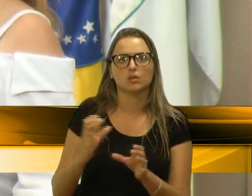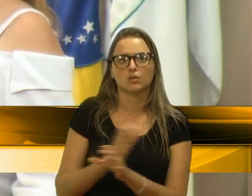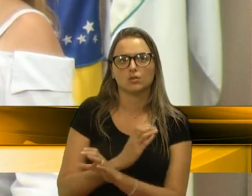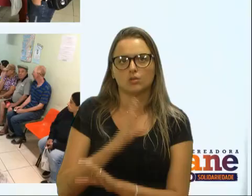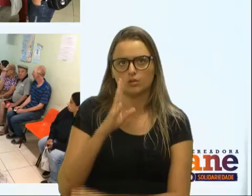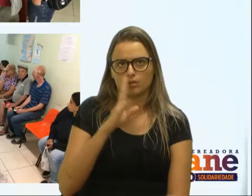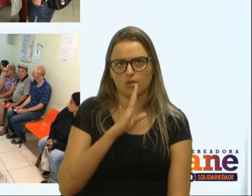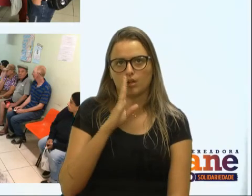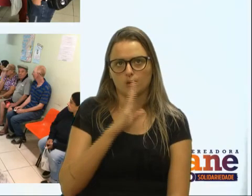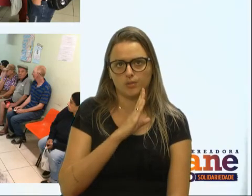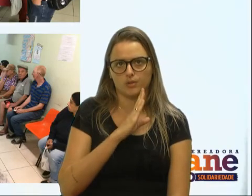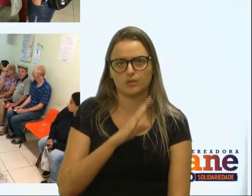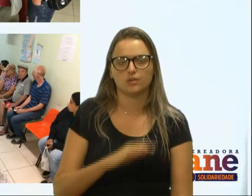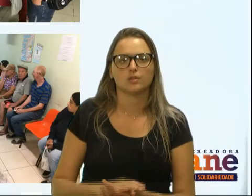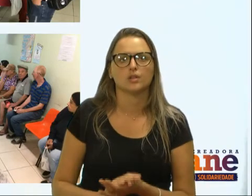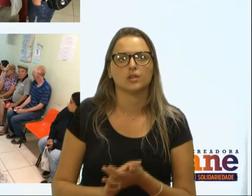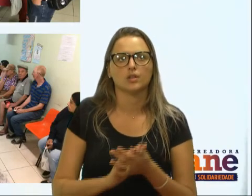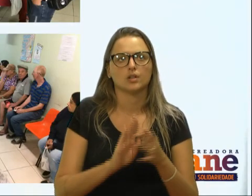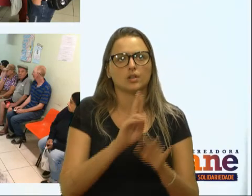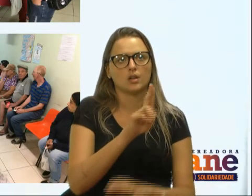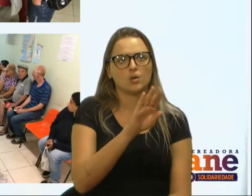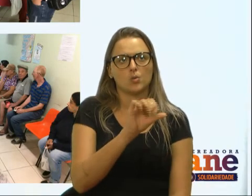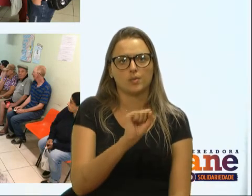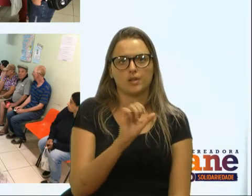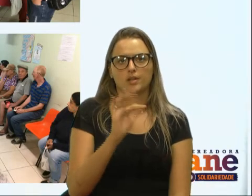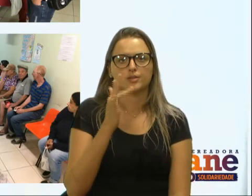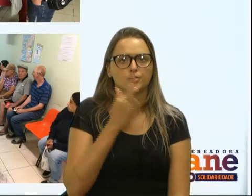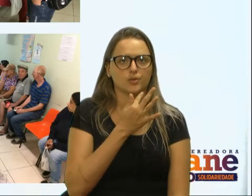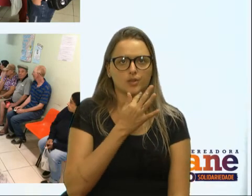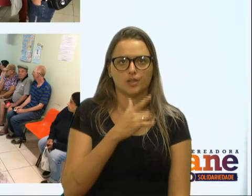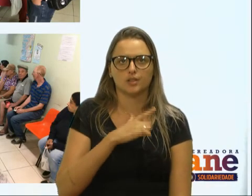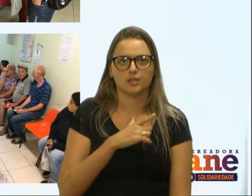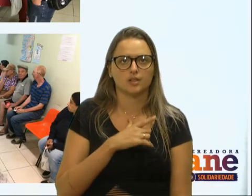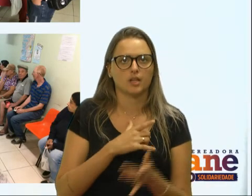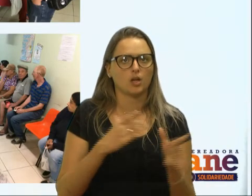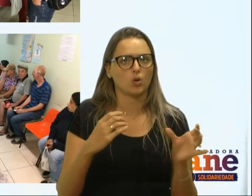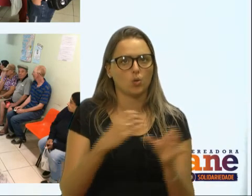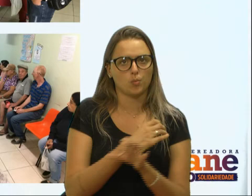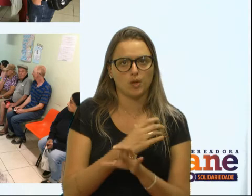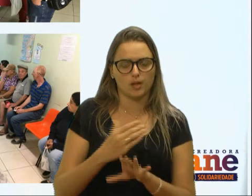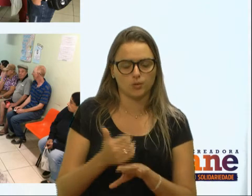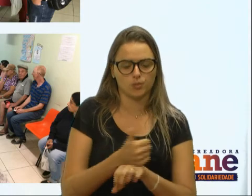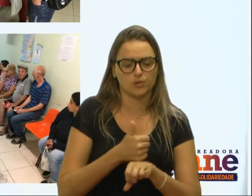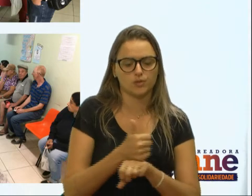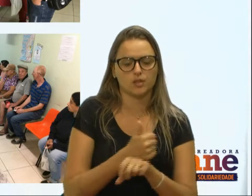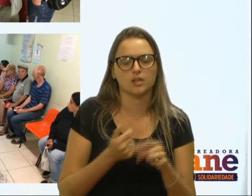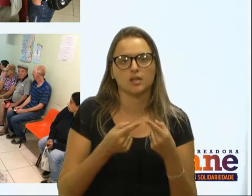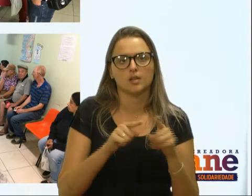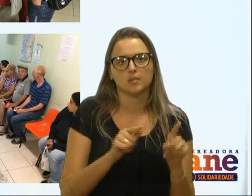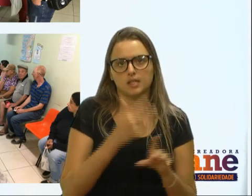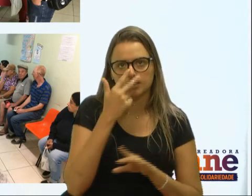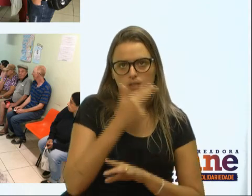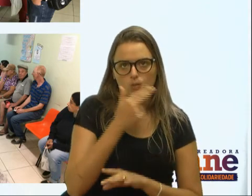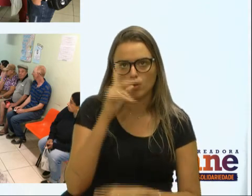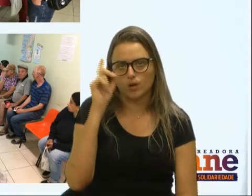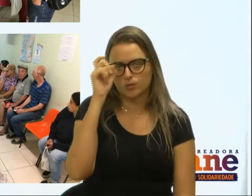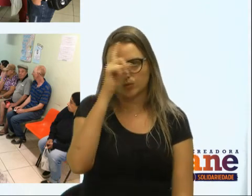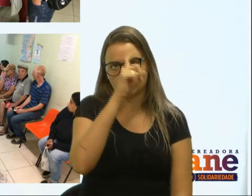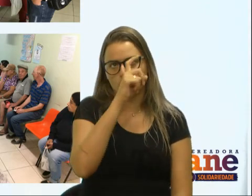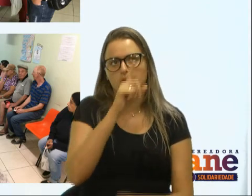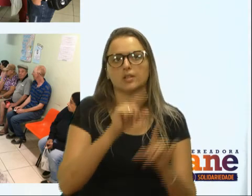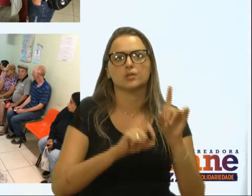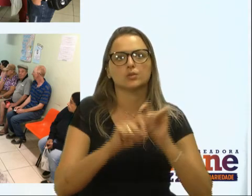unidade básica de saúde de Forqueta, nós temos a equipe completa de profissionais, mas nós temos a mesma dificuldade com relação